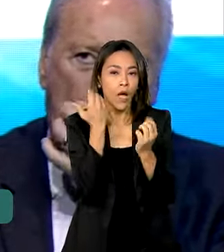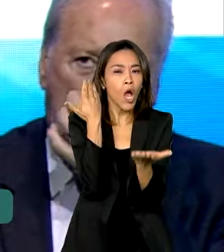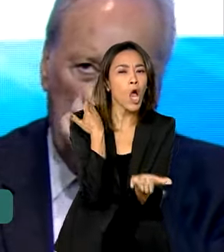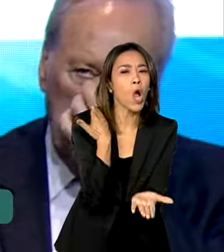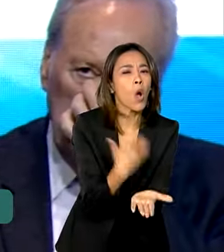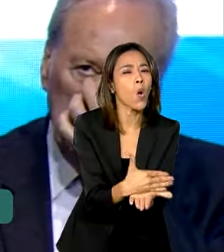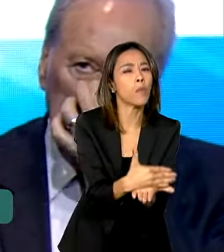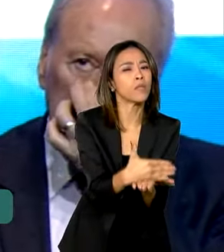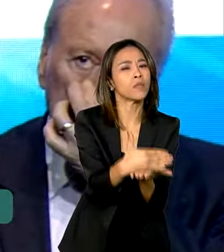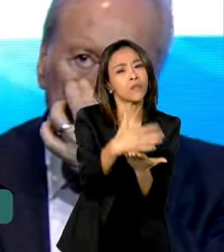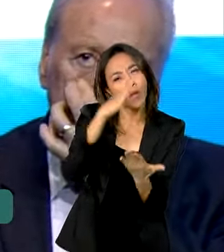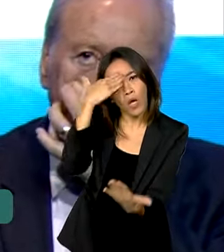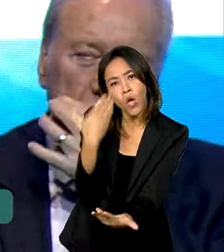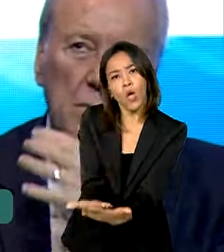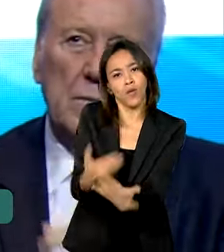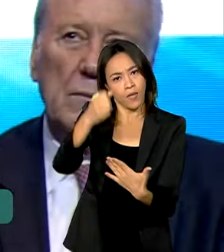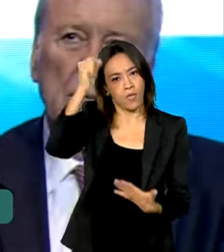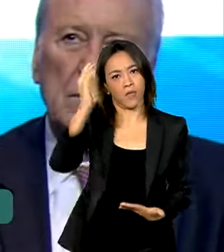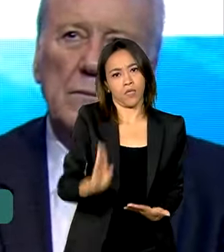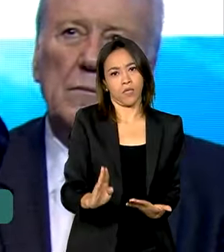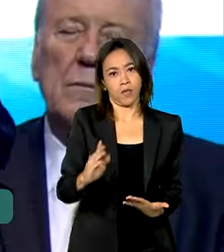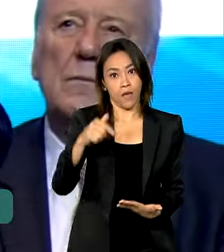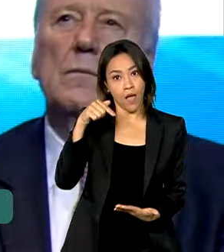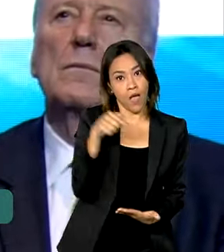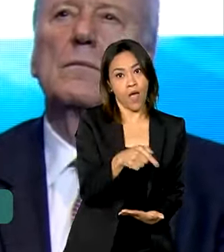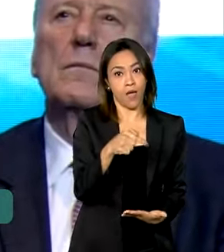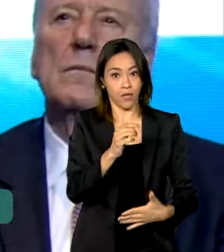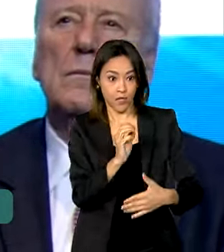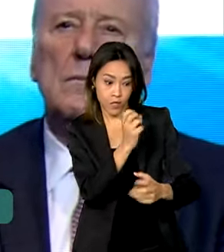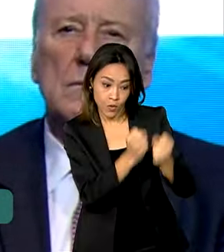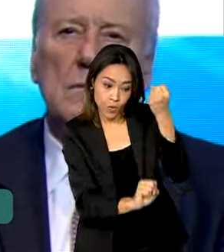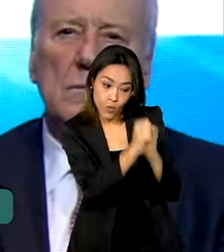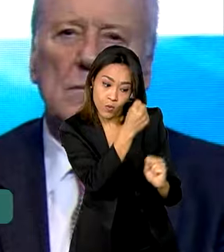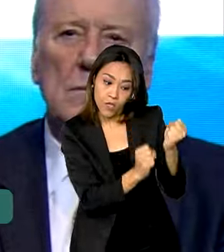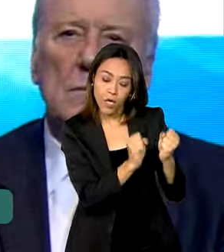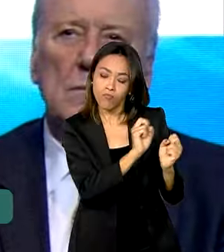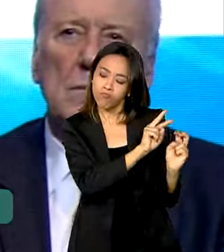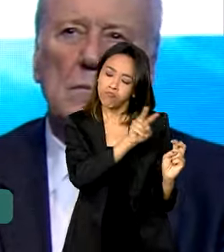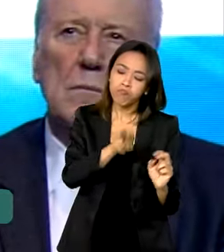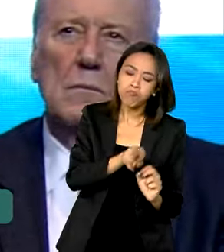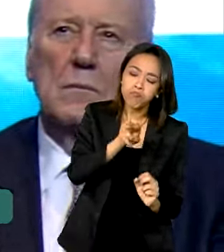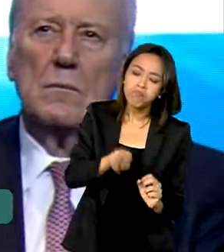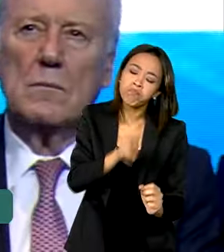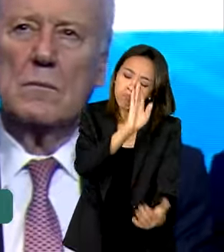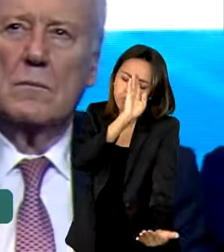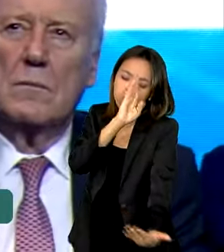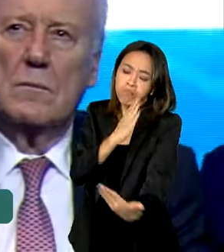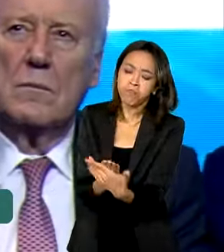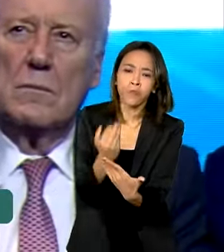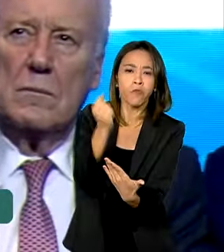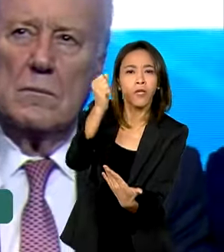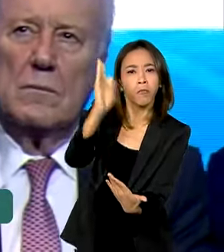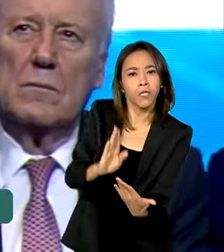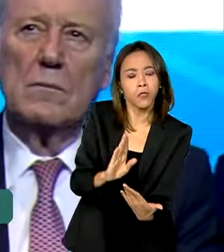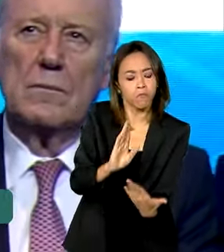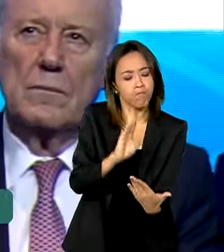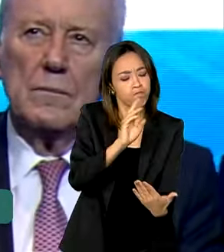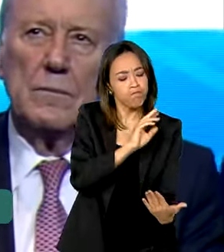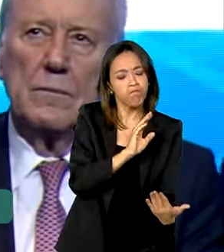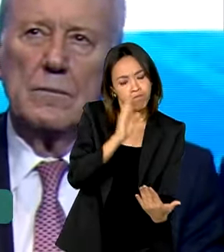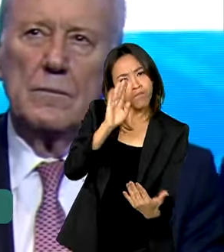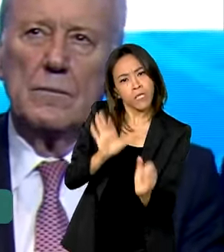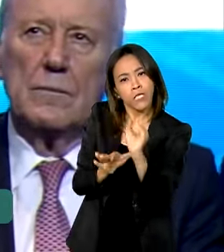confiança no Brasil, passou a acreditar no Brasil, passou a ter segurança jurídica,